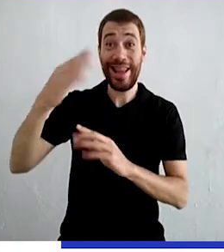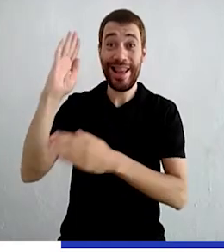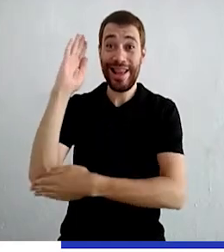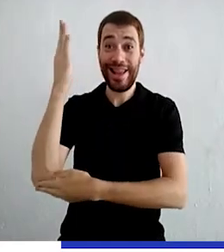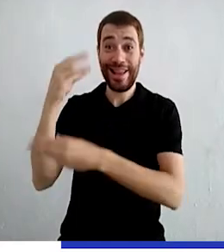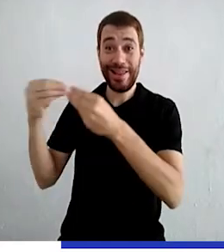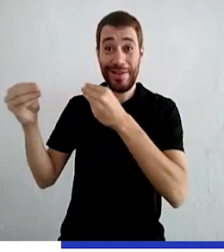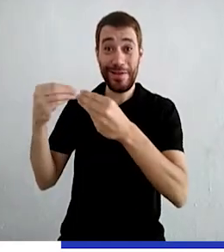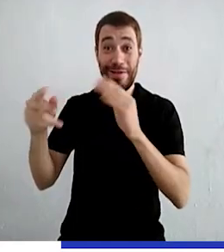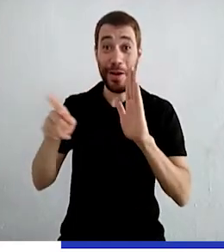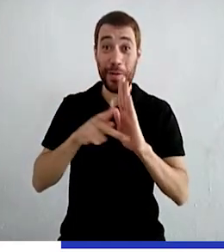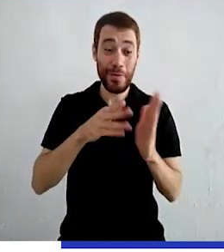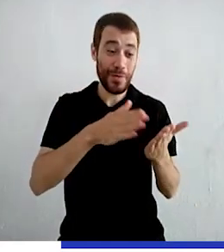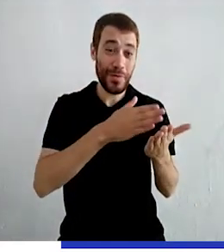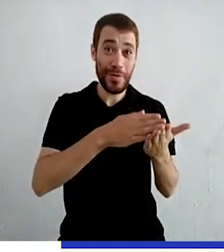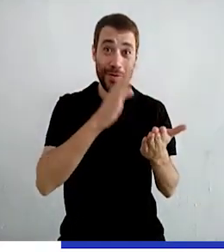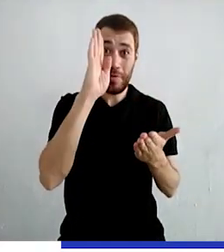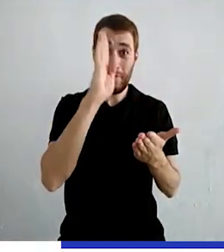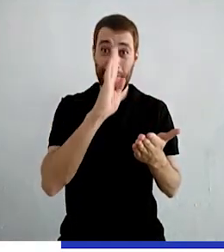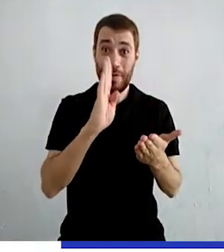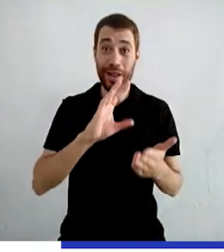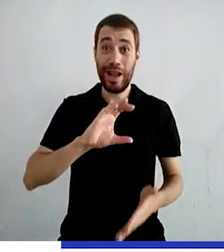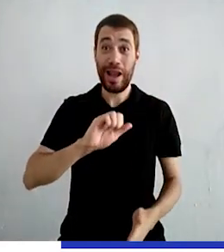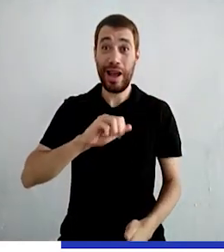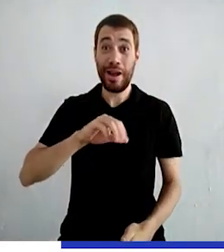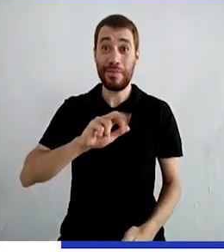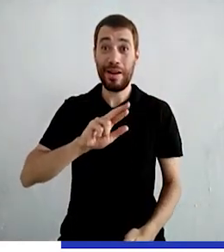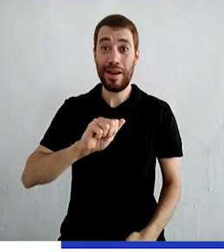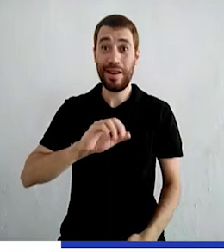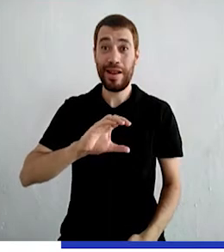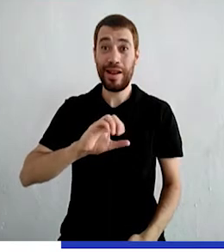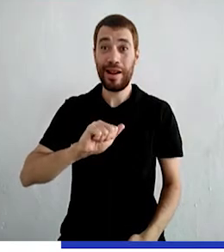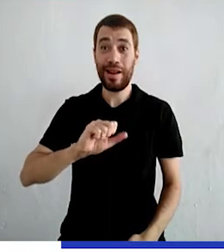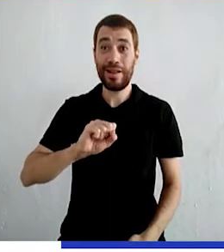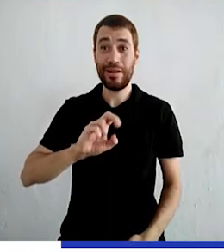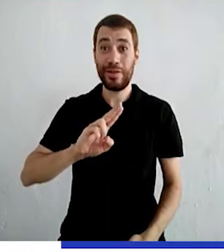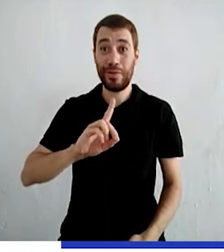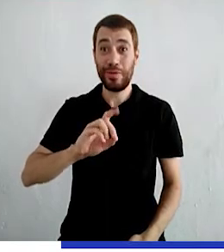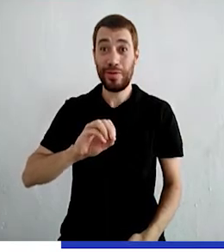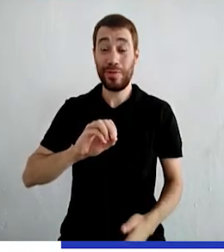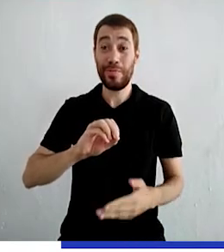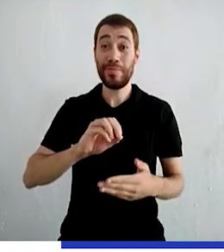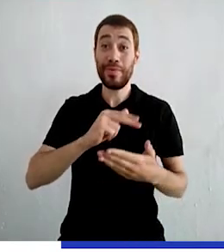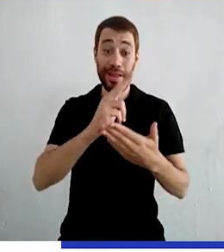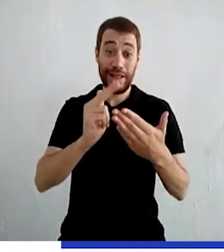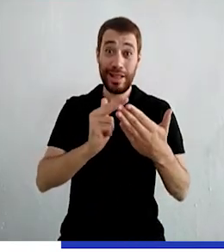de Palha. Ela mora no livro Contos Populares do Brasil, de Câmara Cascudo.